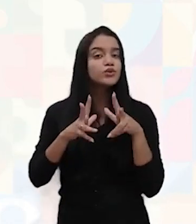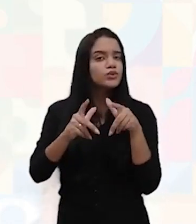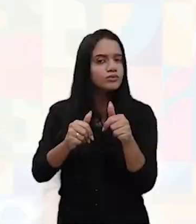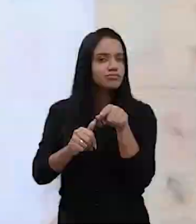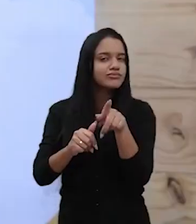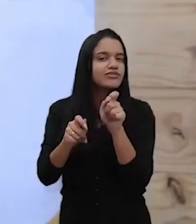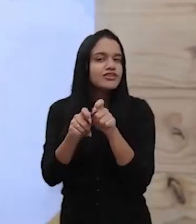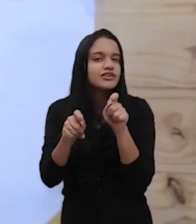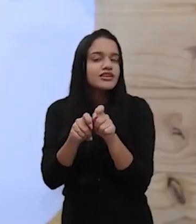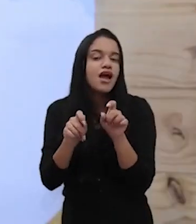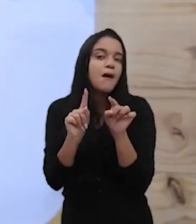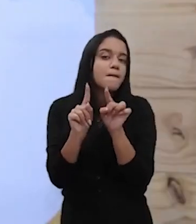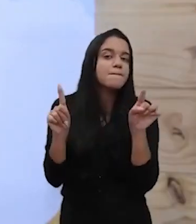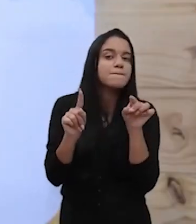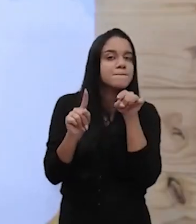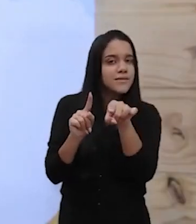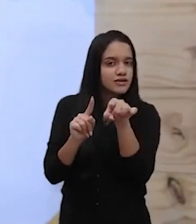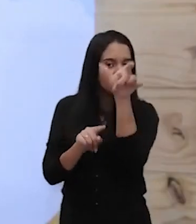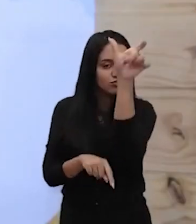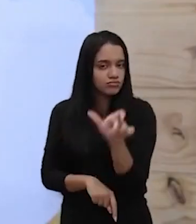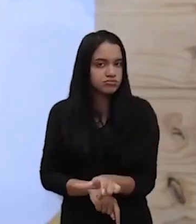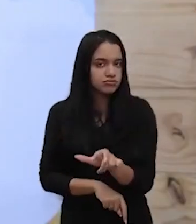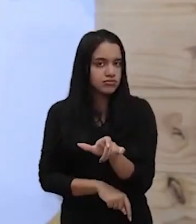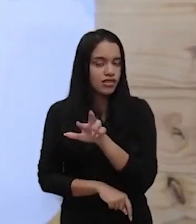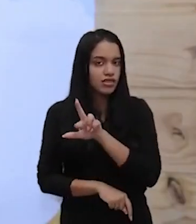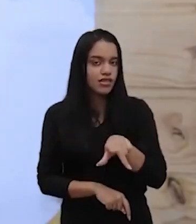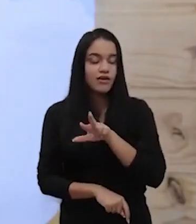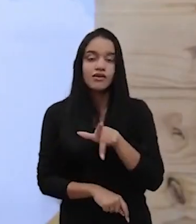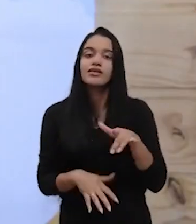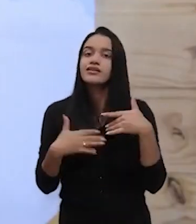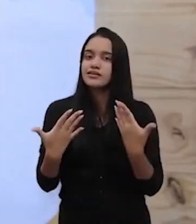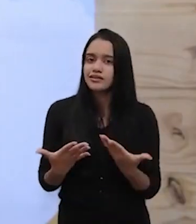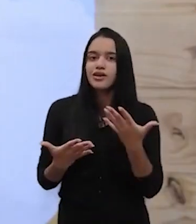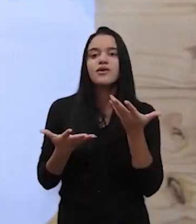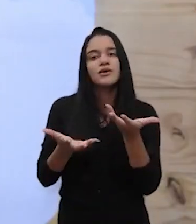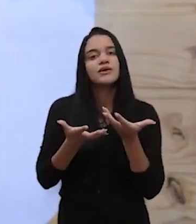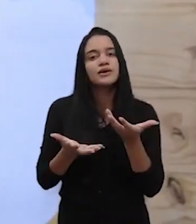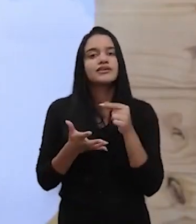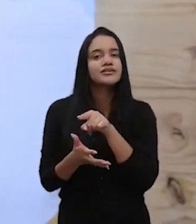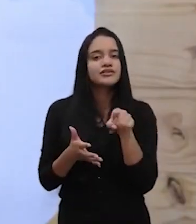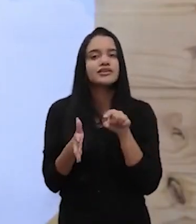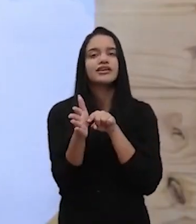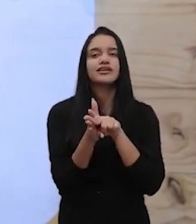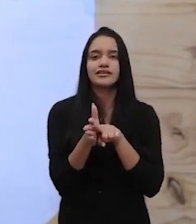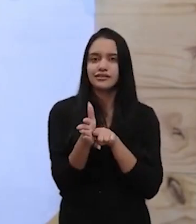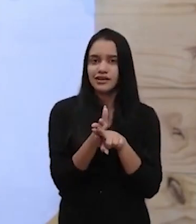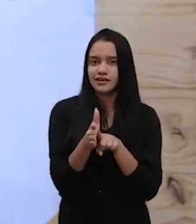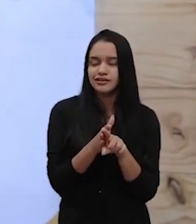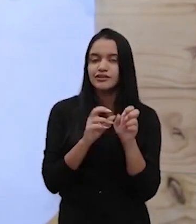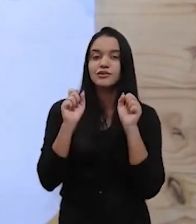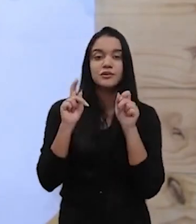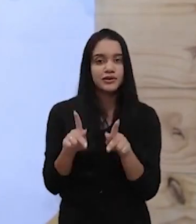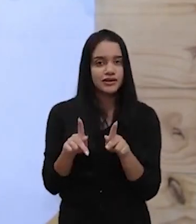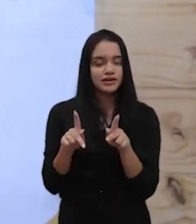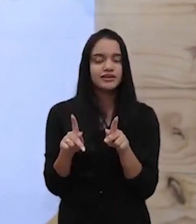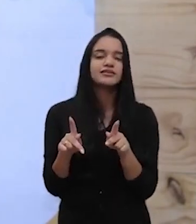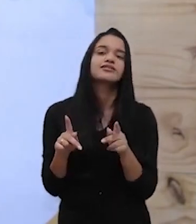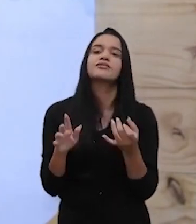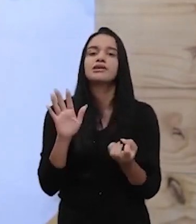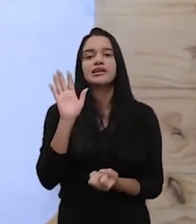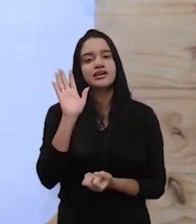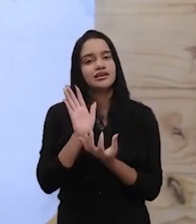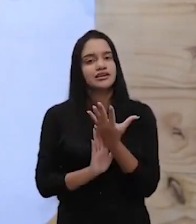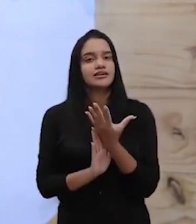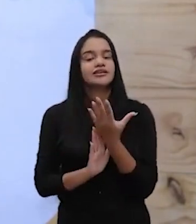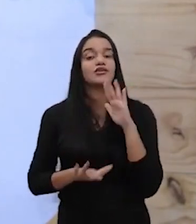você faz, mas ninguém pode ser você. Então, quero que você analise, dentro do aspecto da criação